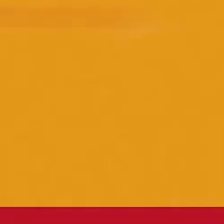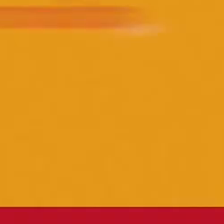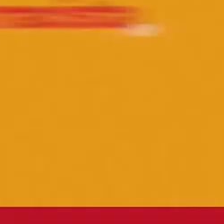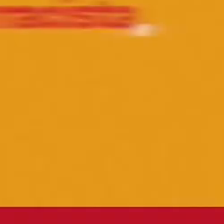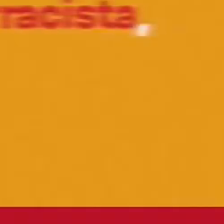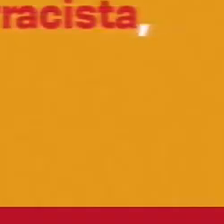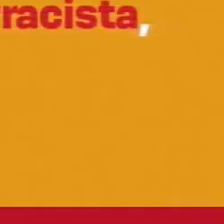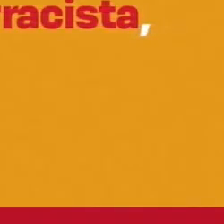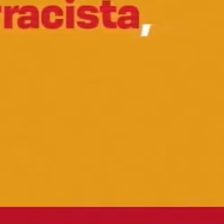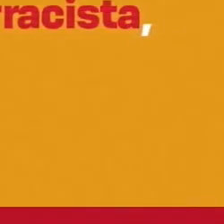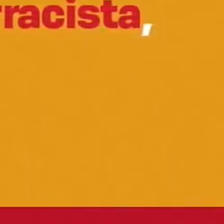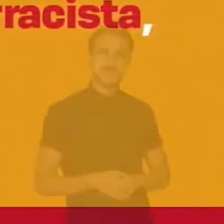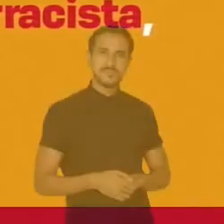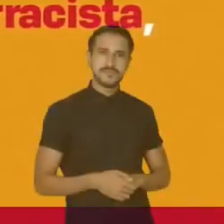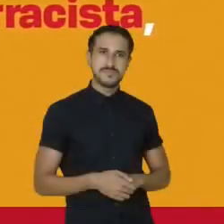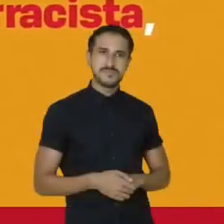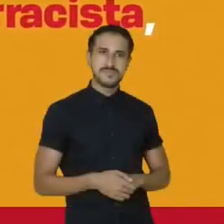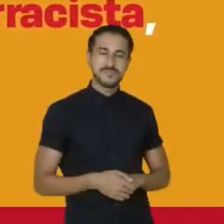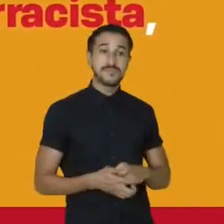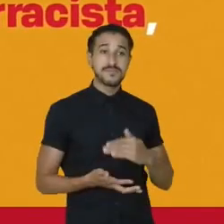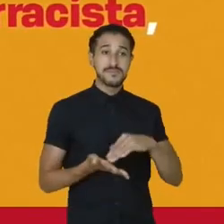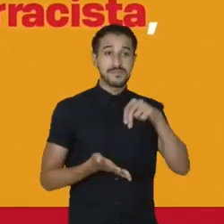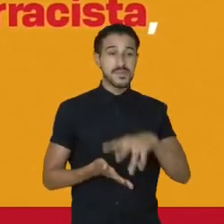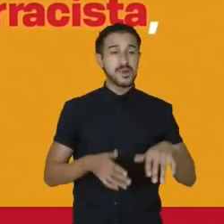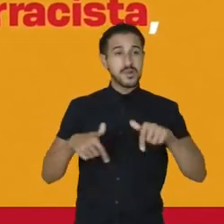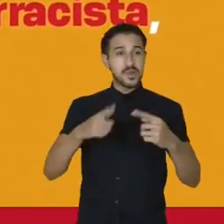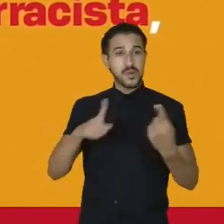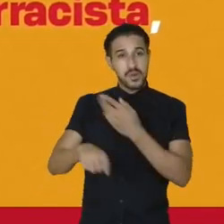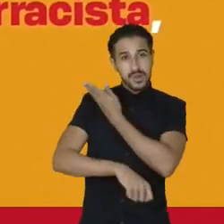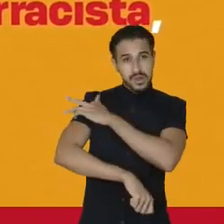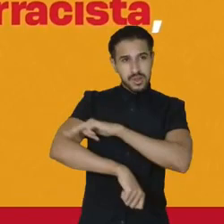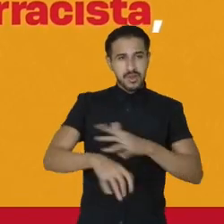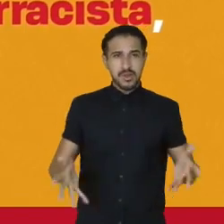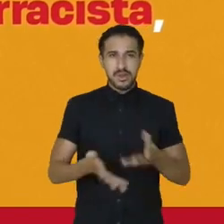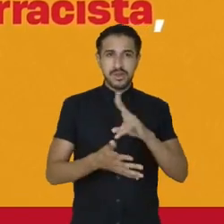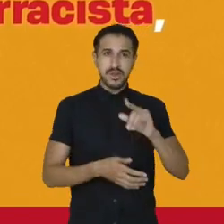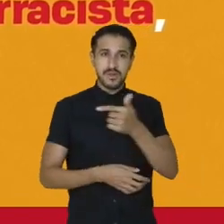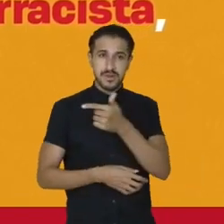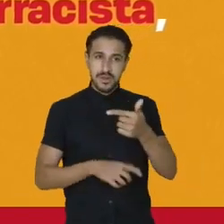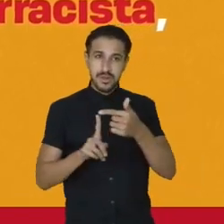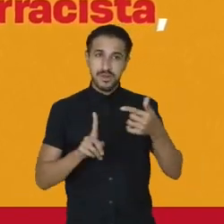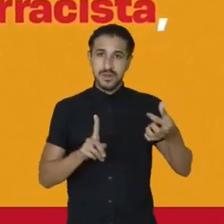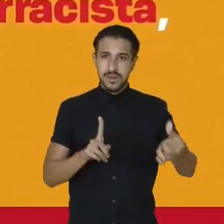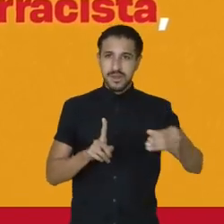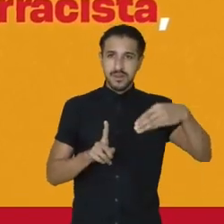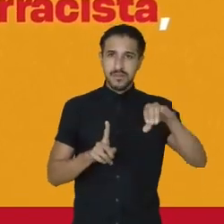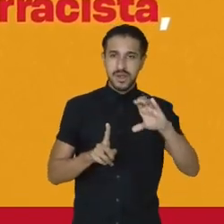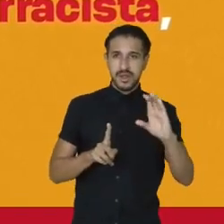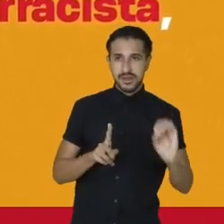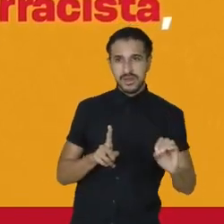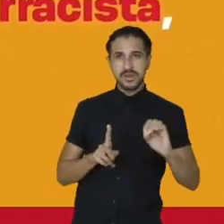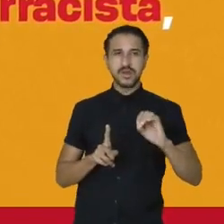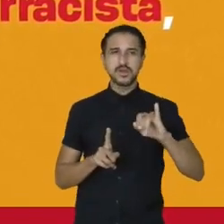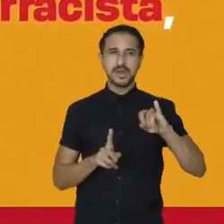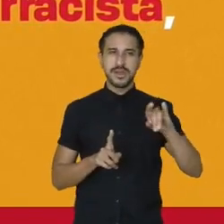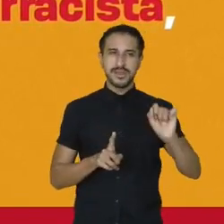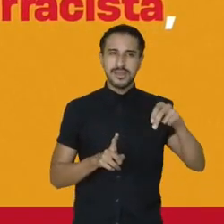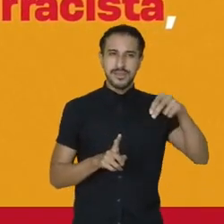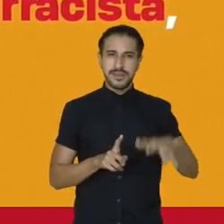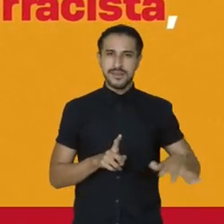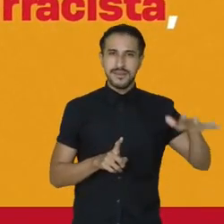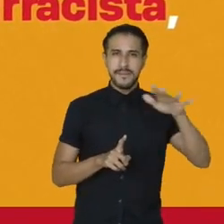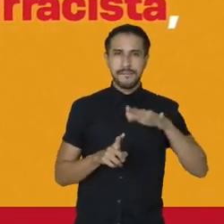A Secretaria Nacional de Combate ao Racismo promoveu entre os dias 22 e 26 de março a Jornada